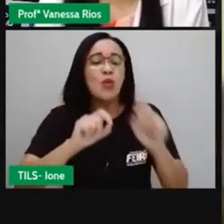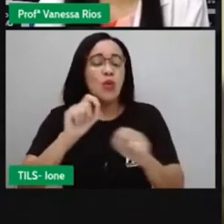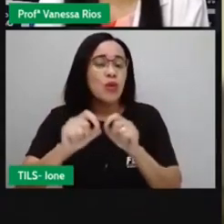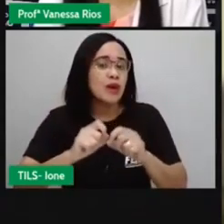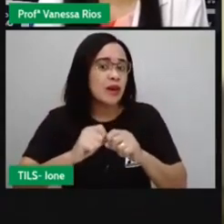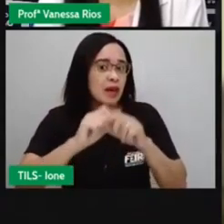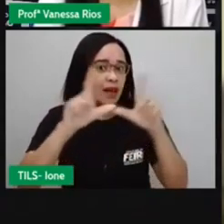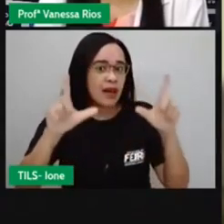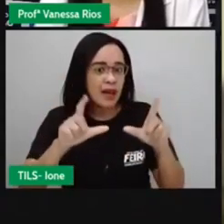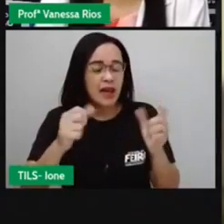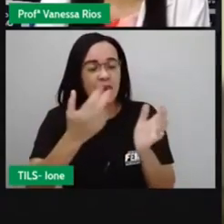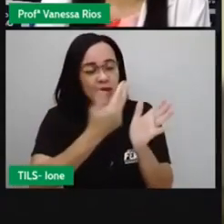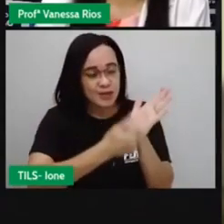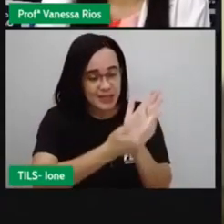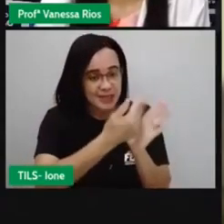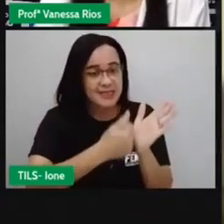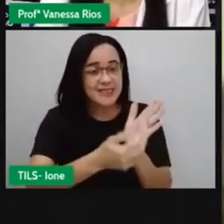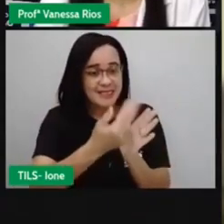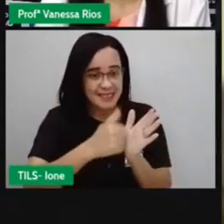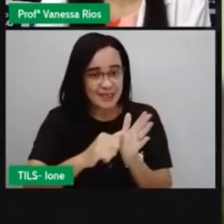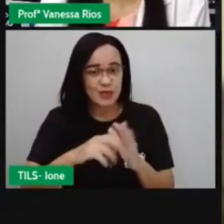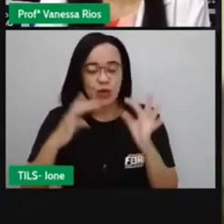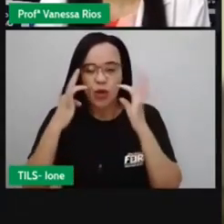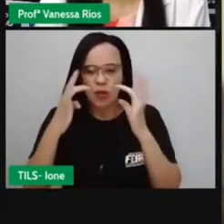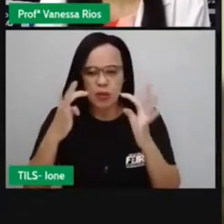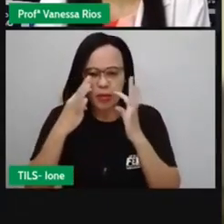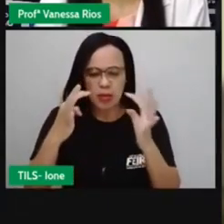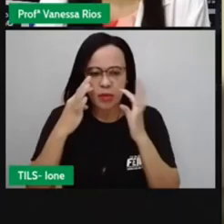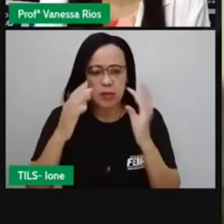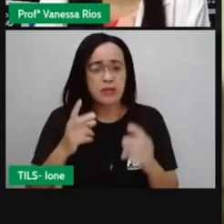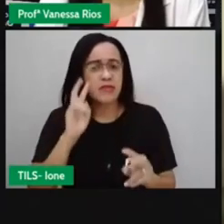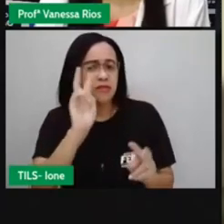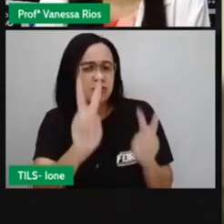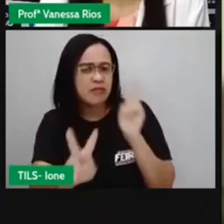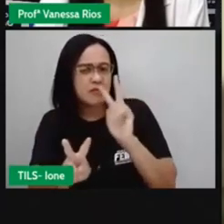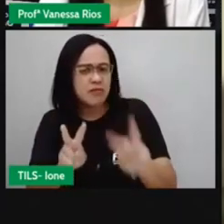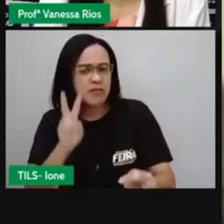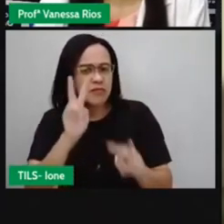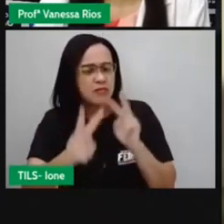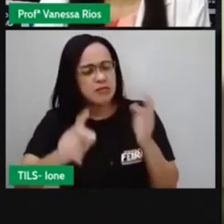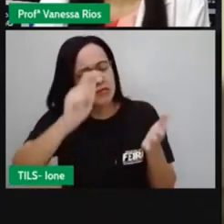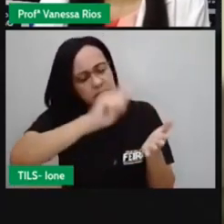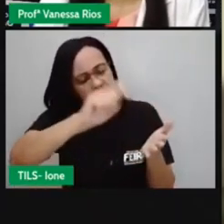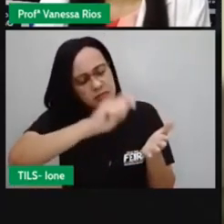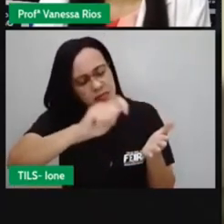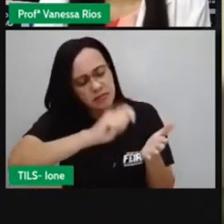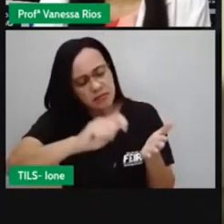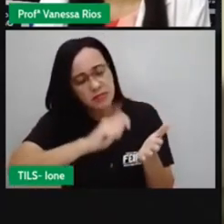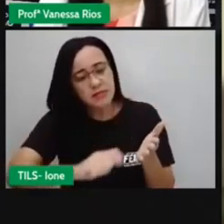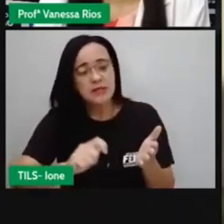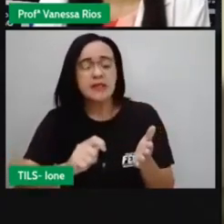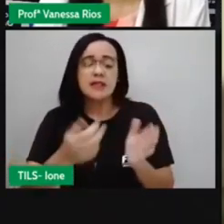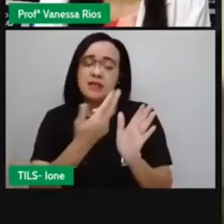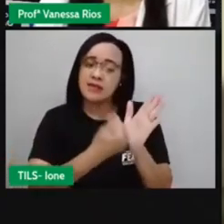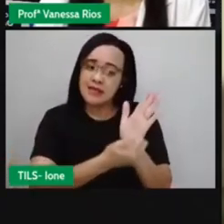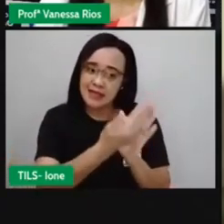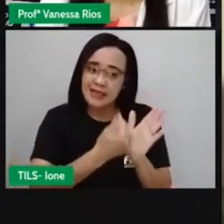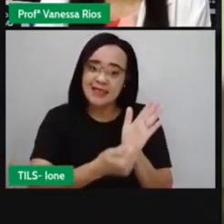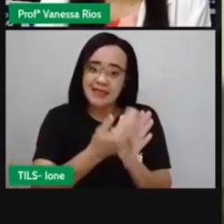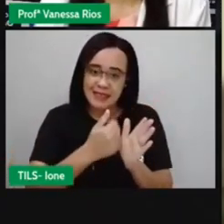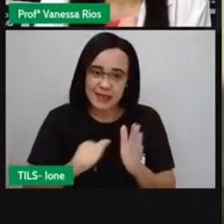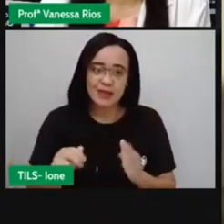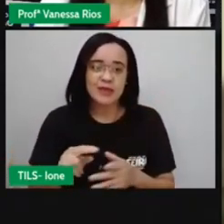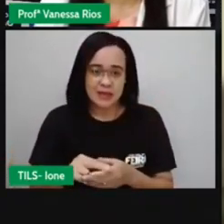gente observar, além do que está escrito, também o que aparece aí de desenho. Então, vamos lá. Nos tempos do